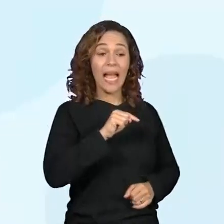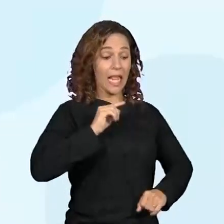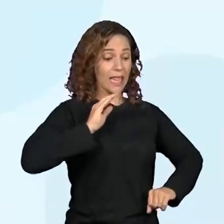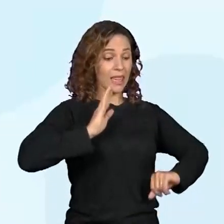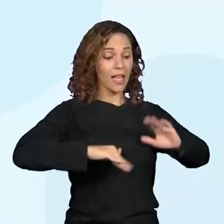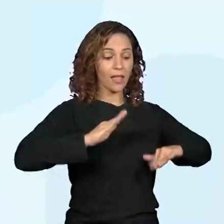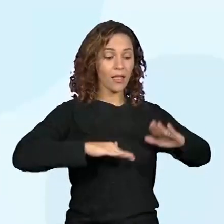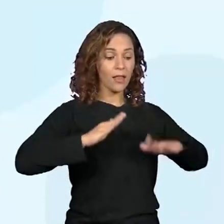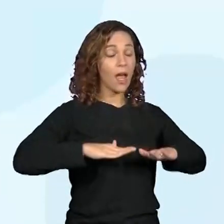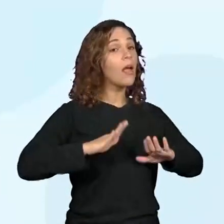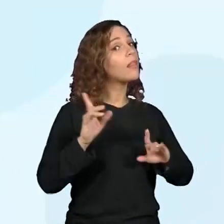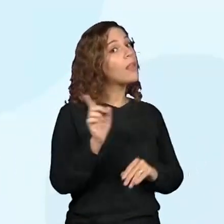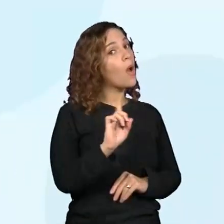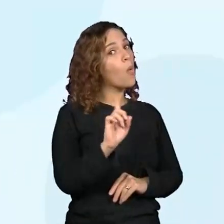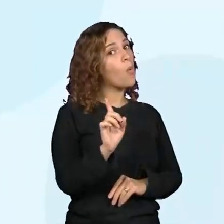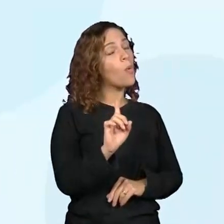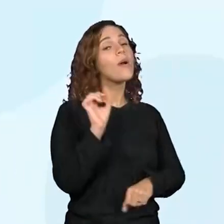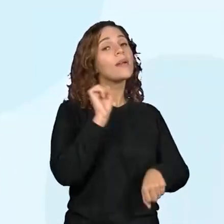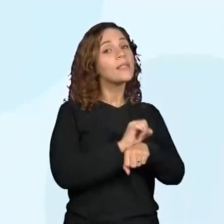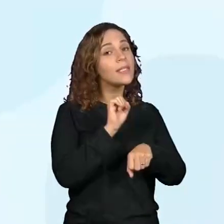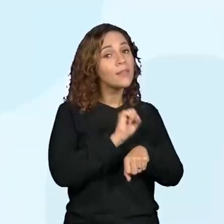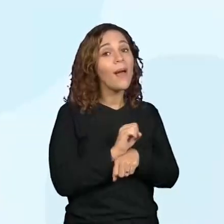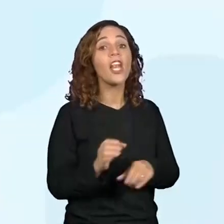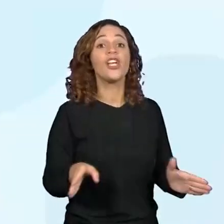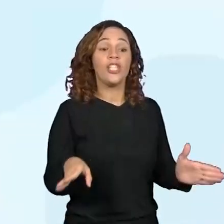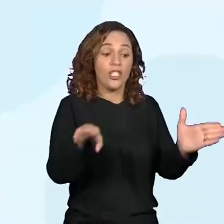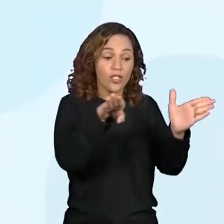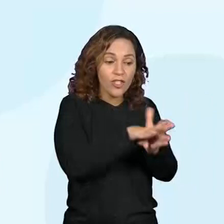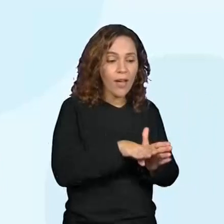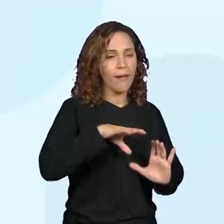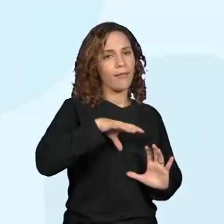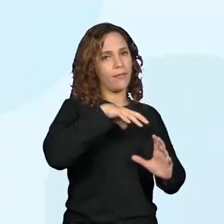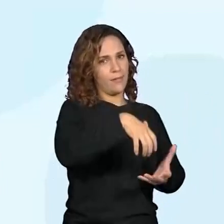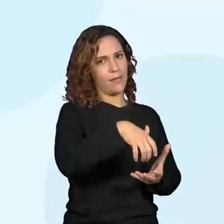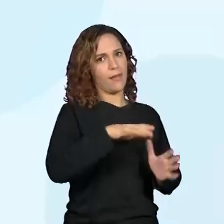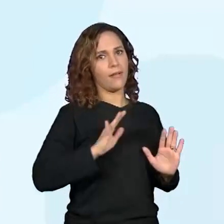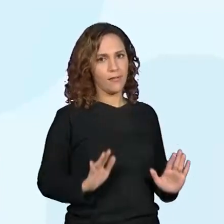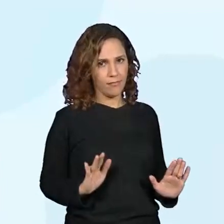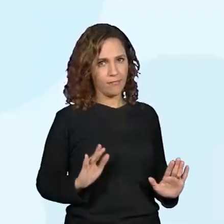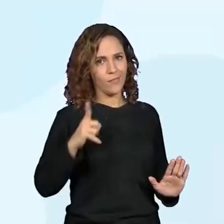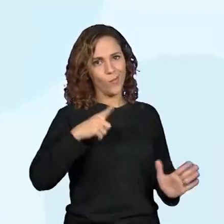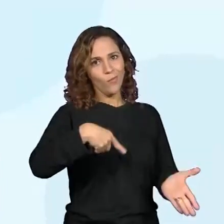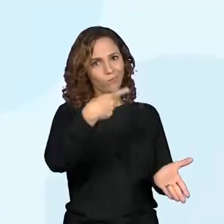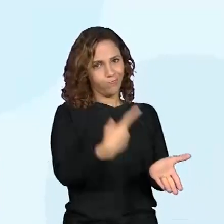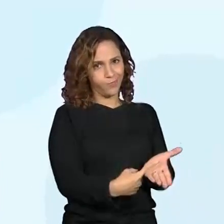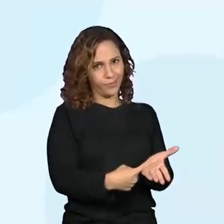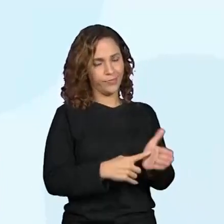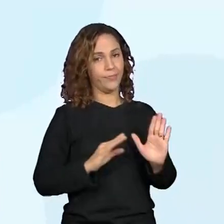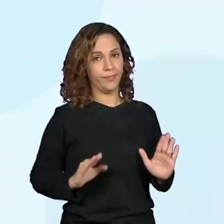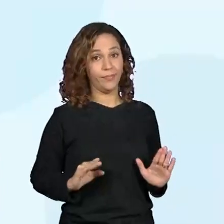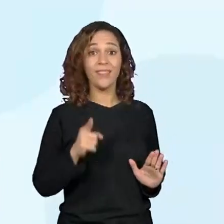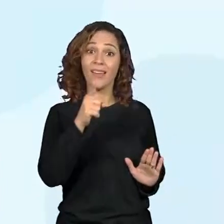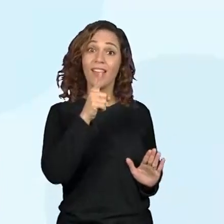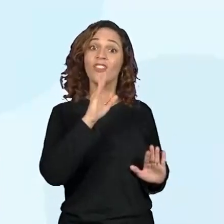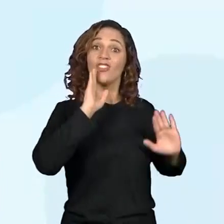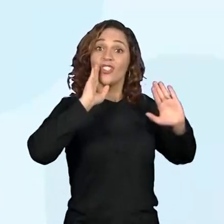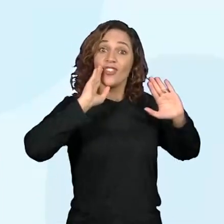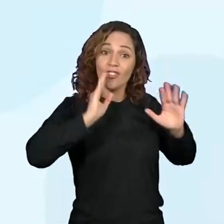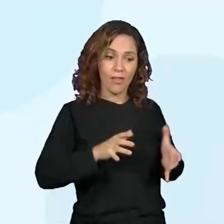o tamborzinho antes de chegar à terra. Disse ainda que, assim que ele chegasse,